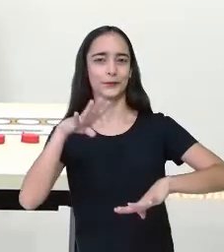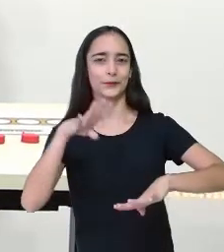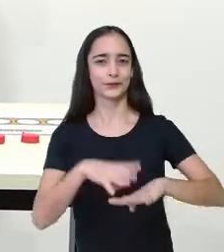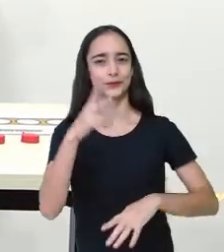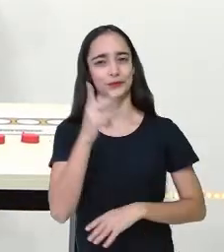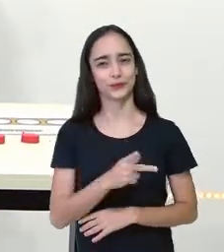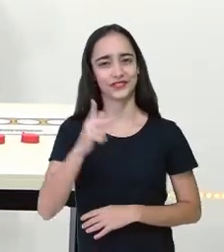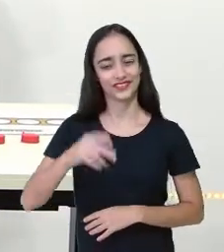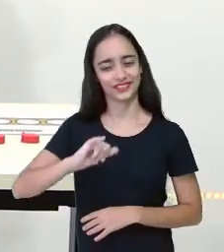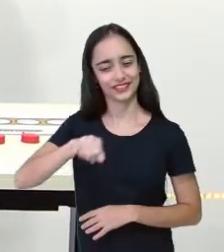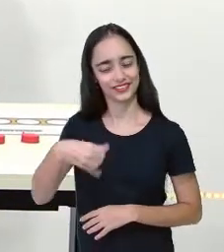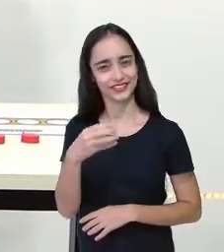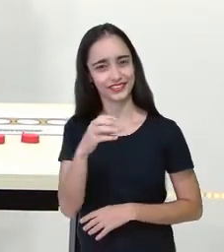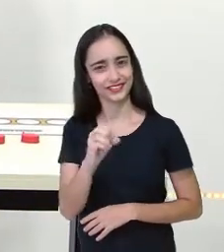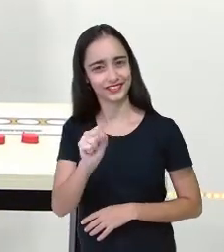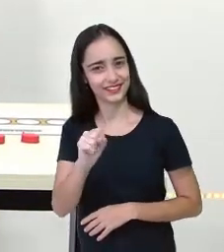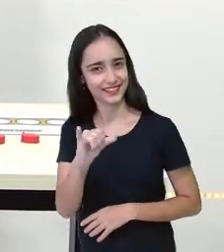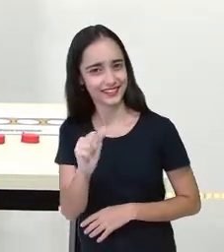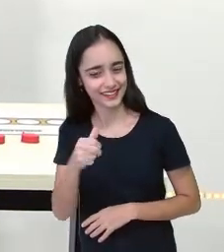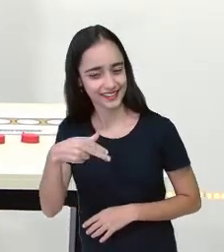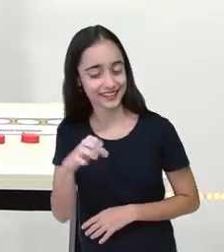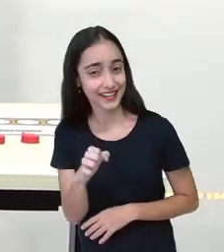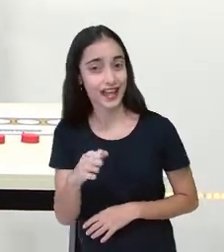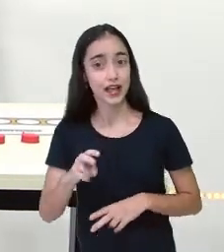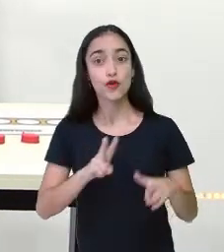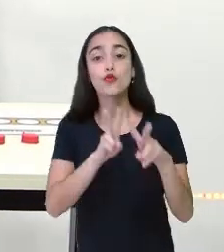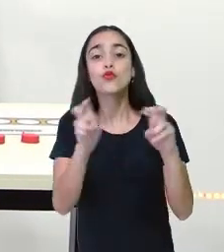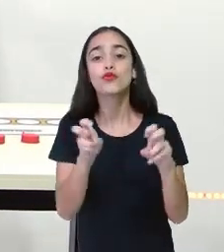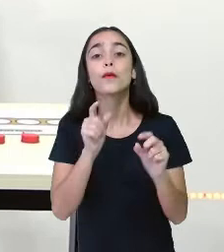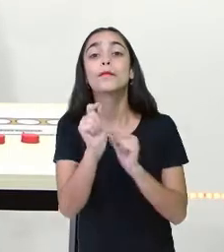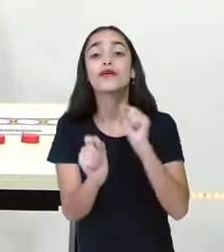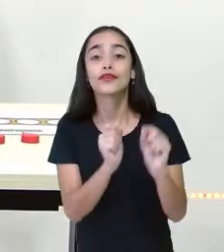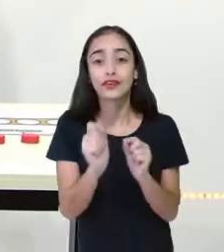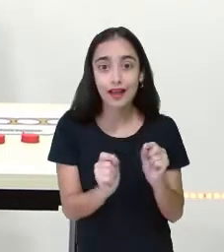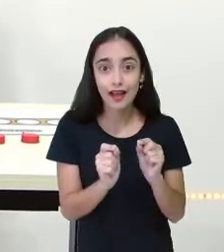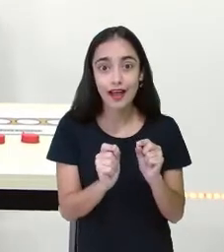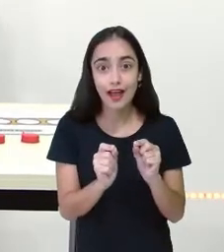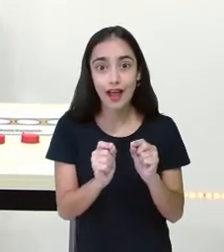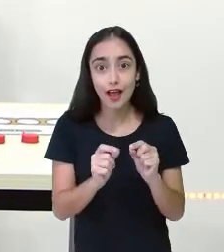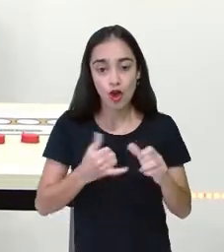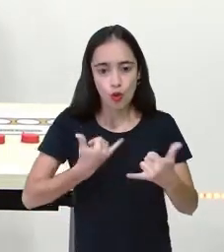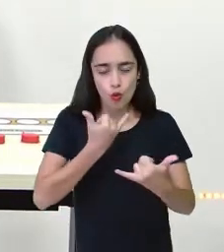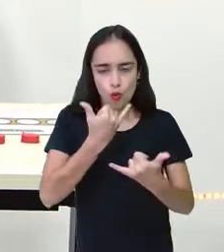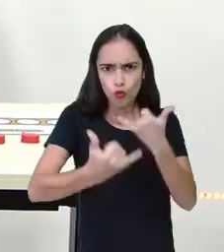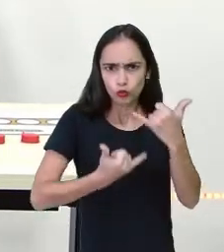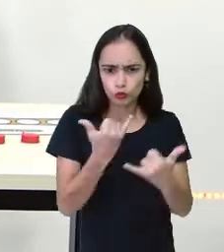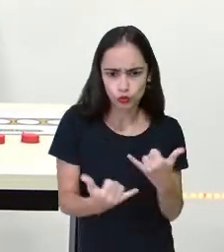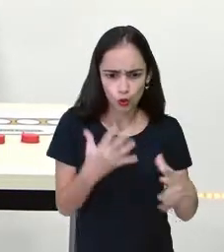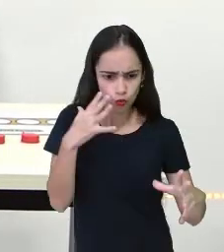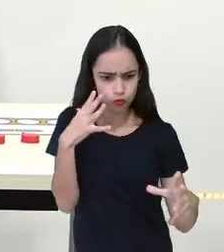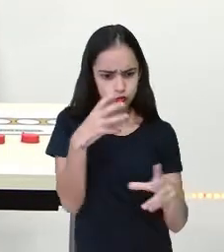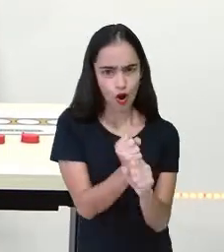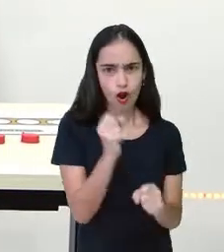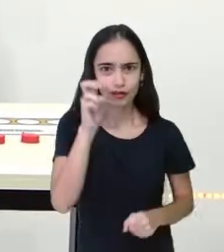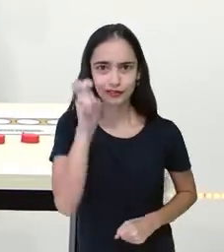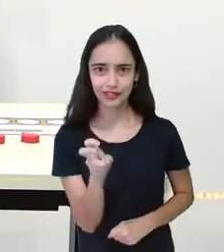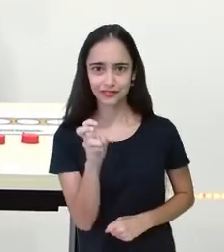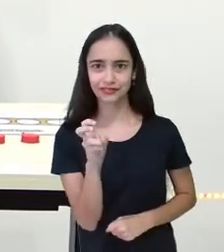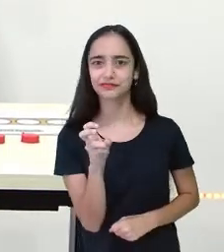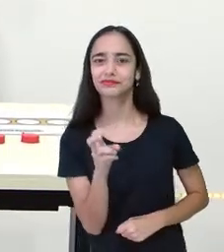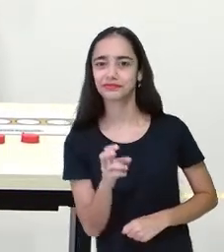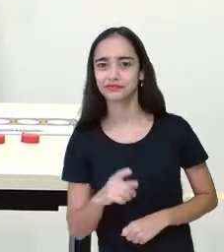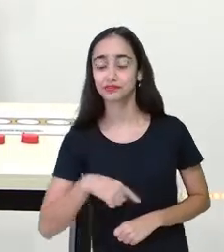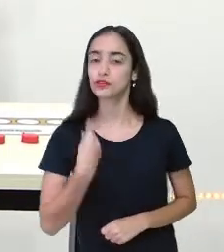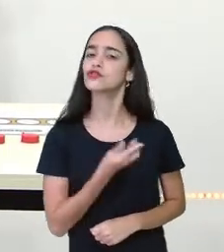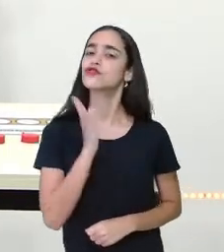Eu sou a professora Josiane Santos e o tema da nossa aula de hoje é jogo do total 5. A